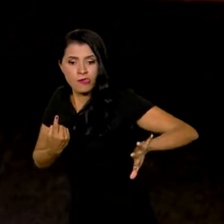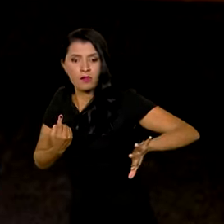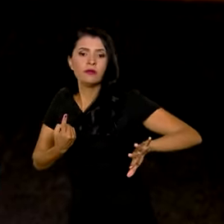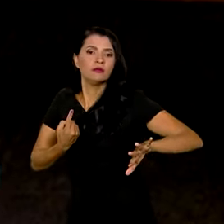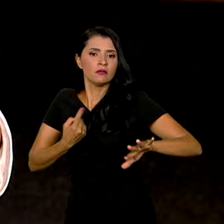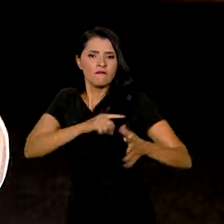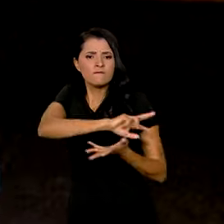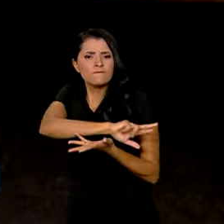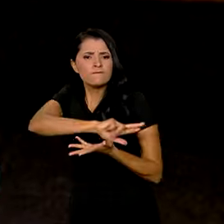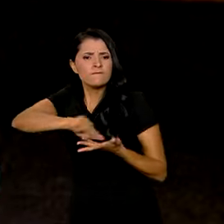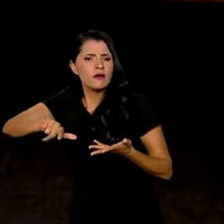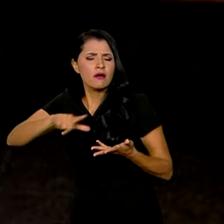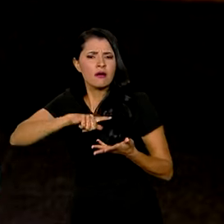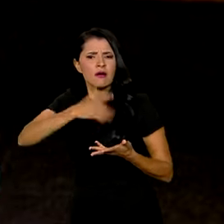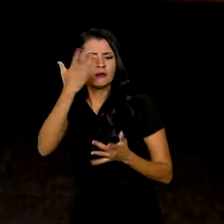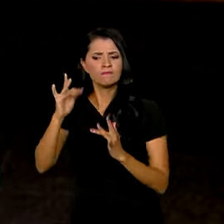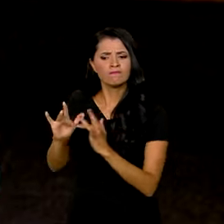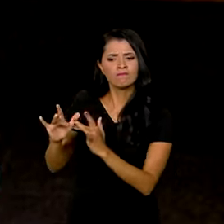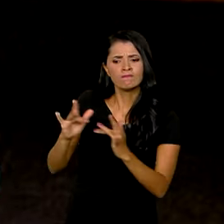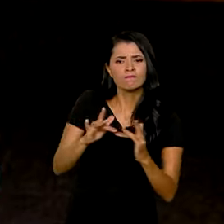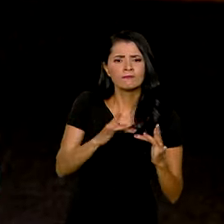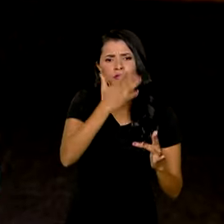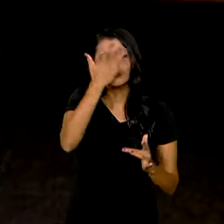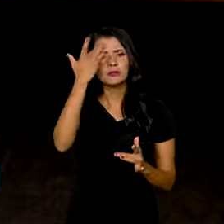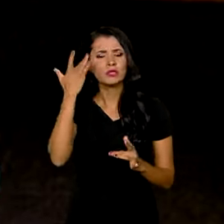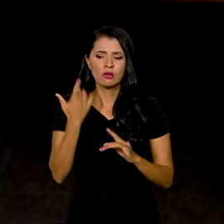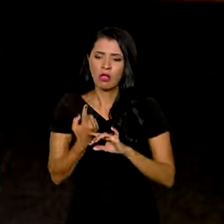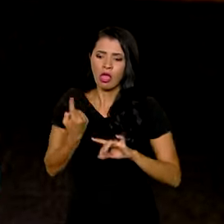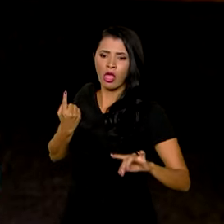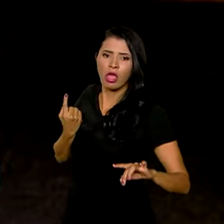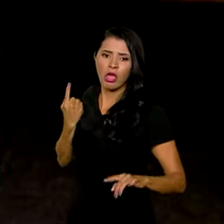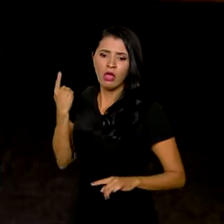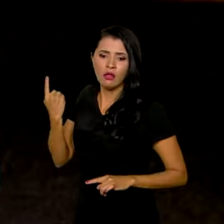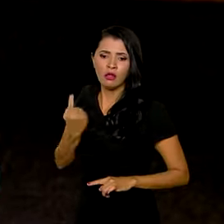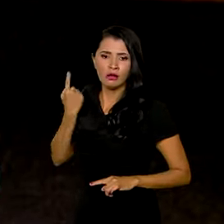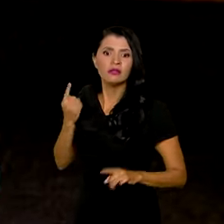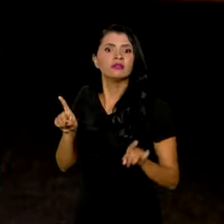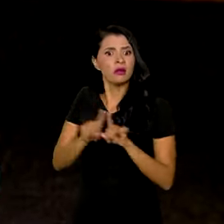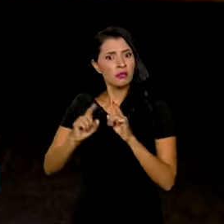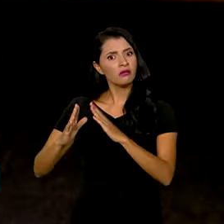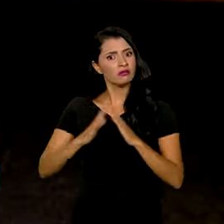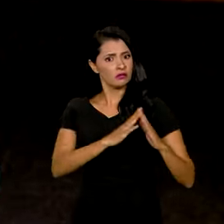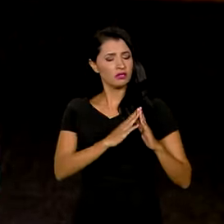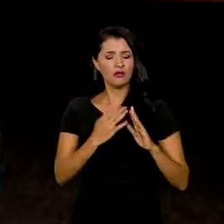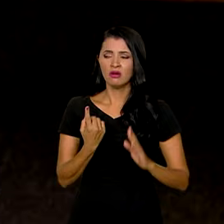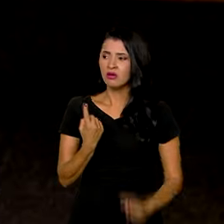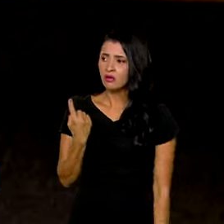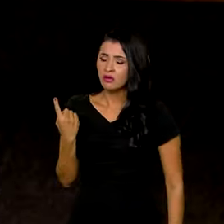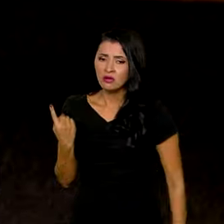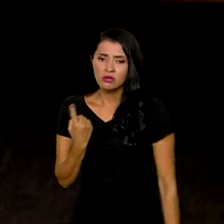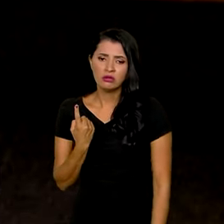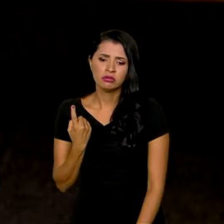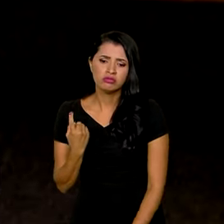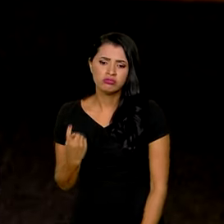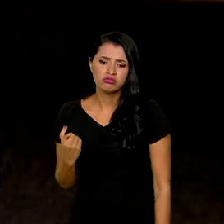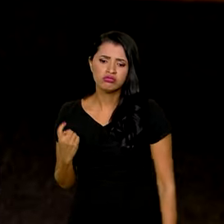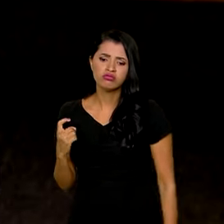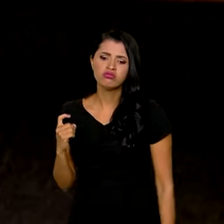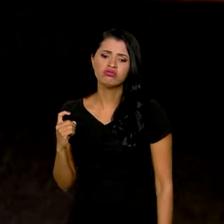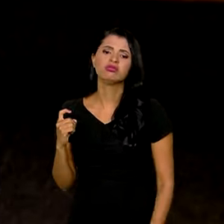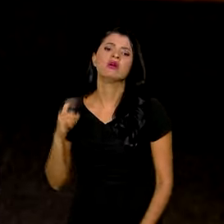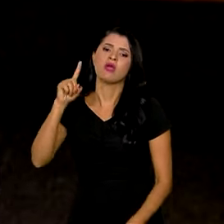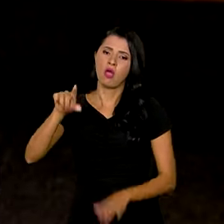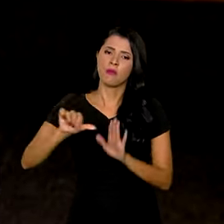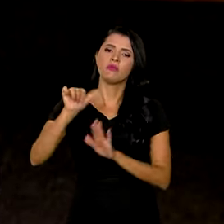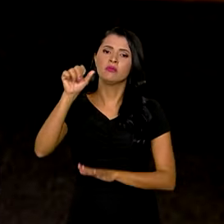de uma série de pessoas, inclusive dos vizinhos, né, porque esse é o primeiro sinal da